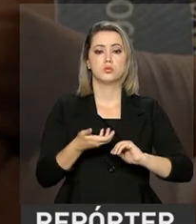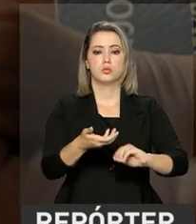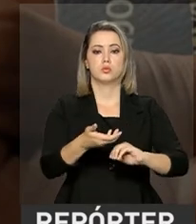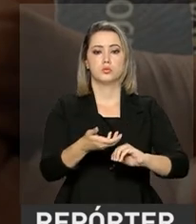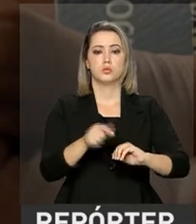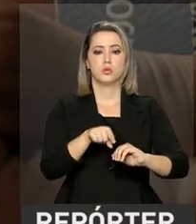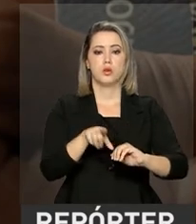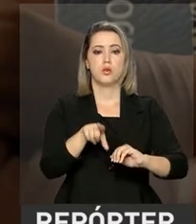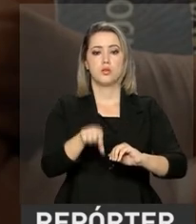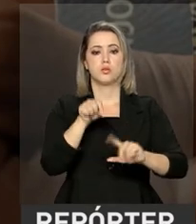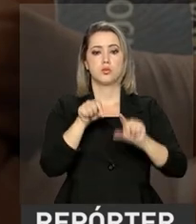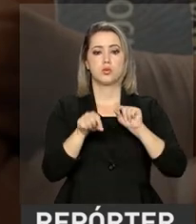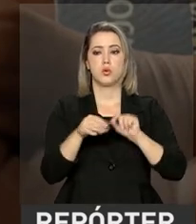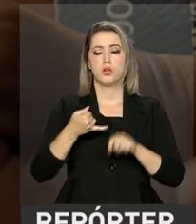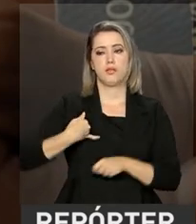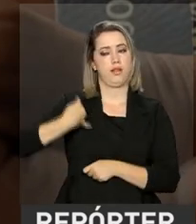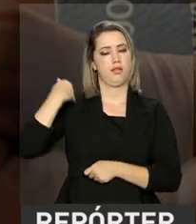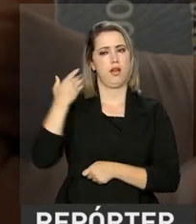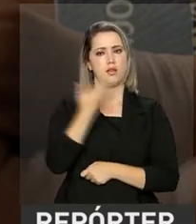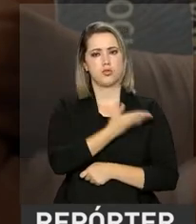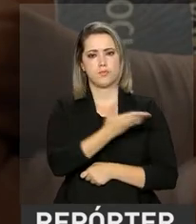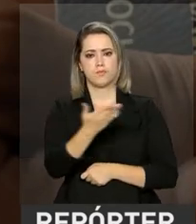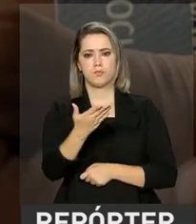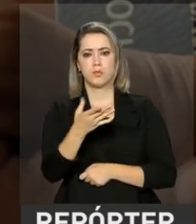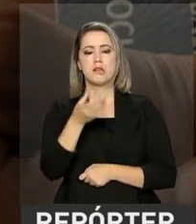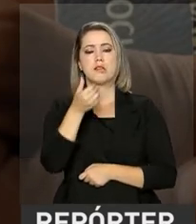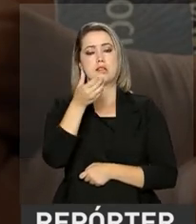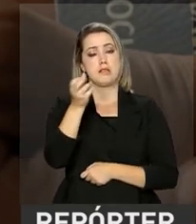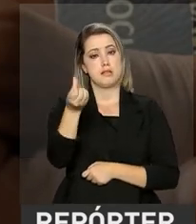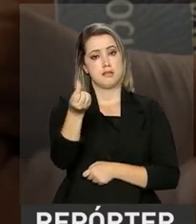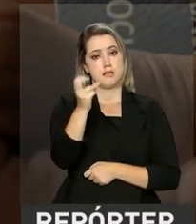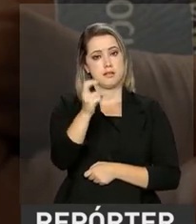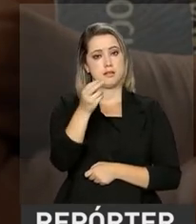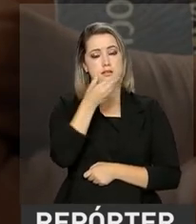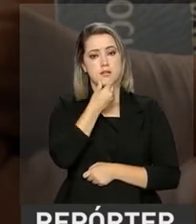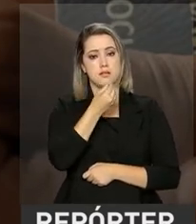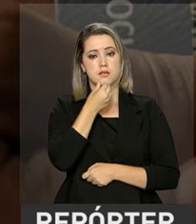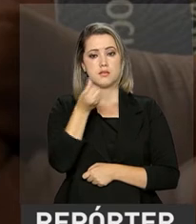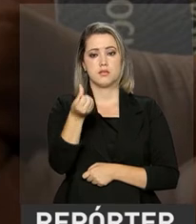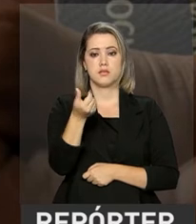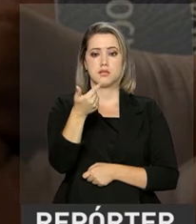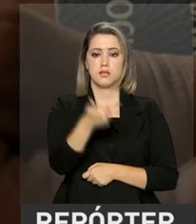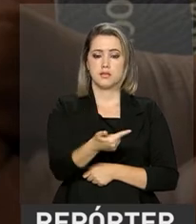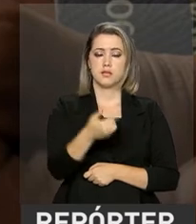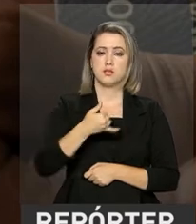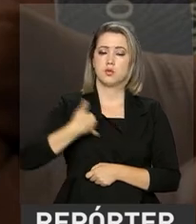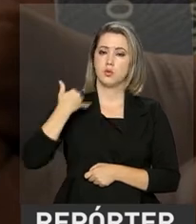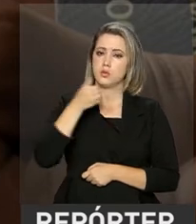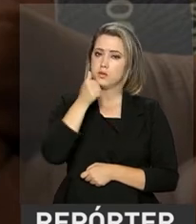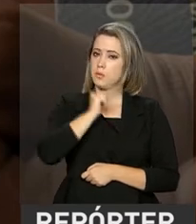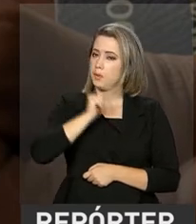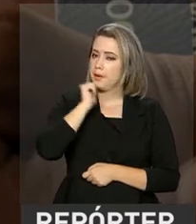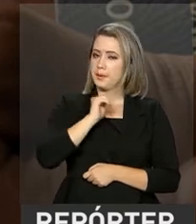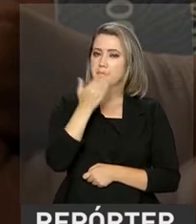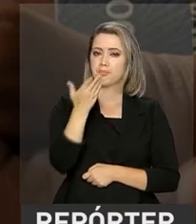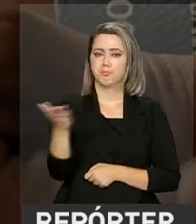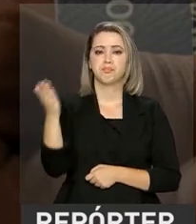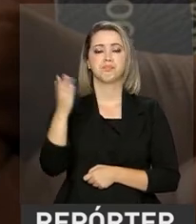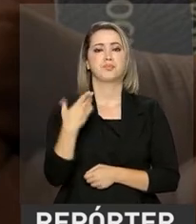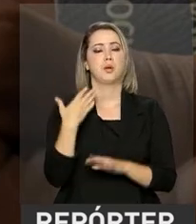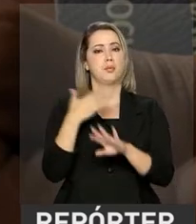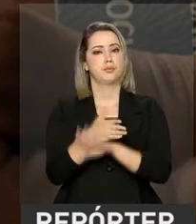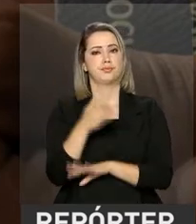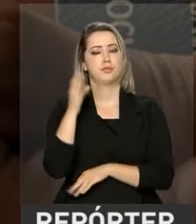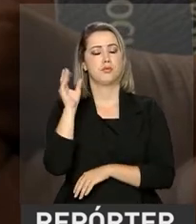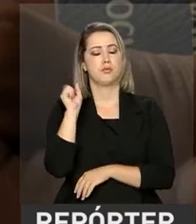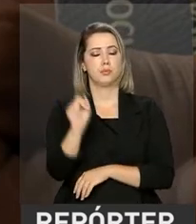há definição de uma idade mínima de 65 anos para os homens e 62 anos para as mulheres para o acesso